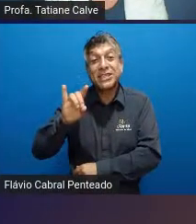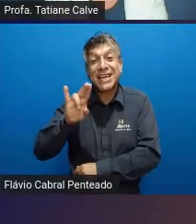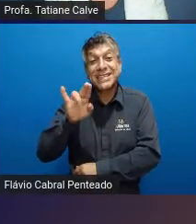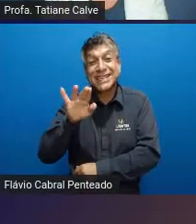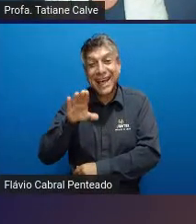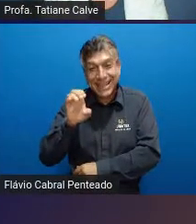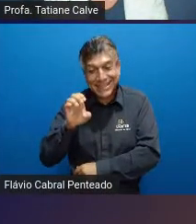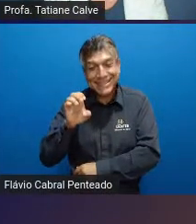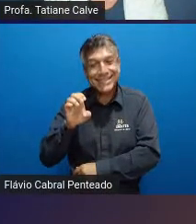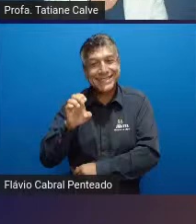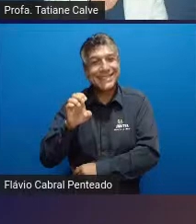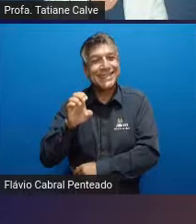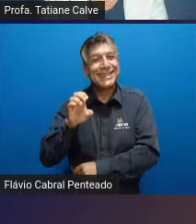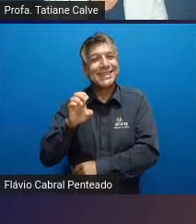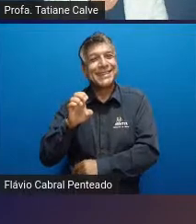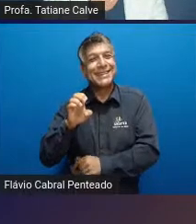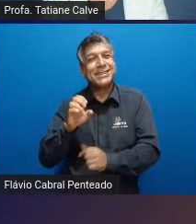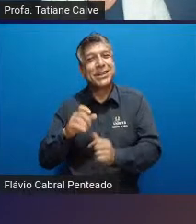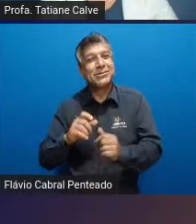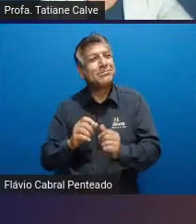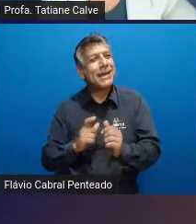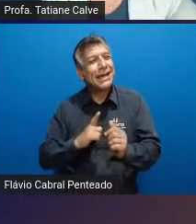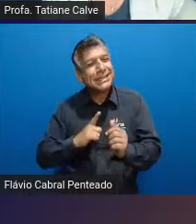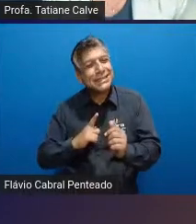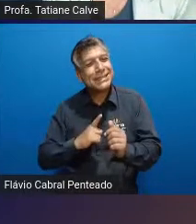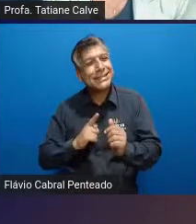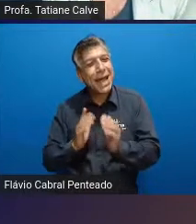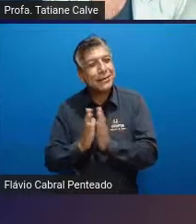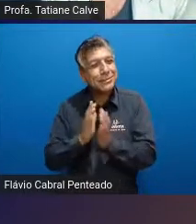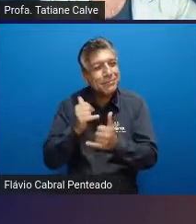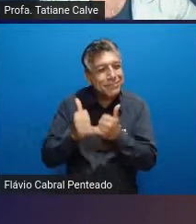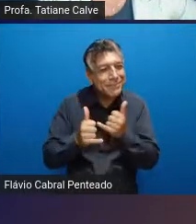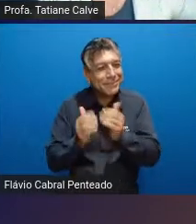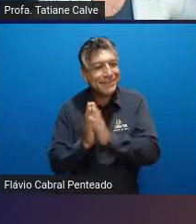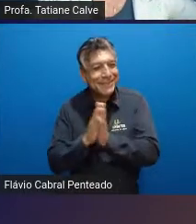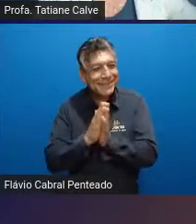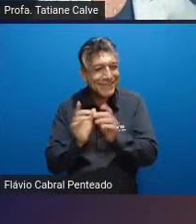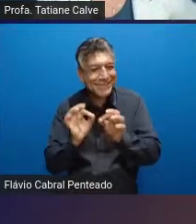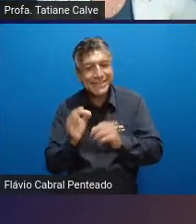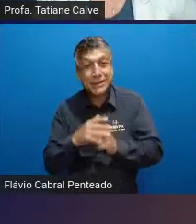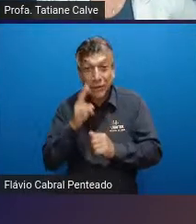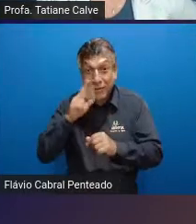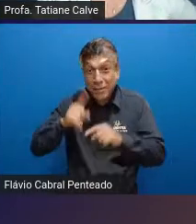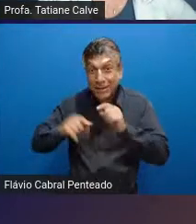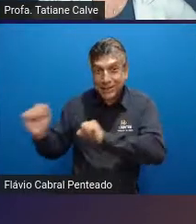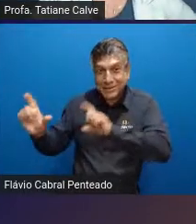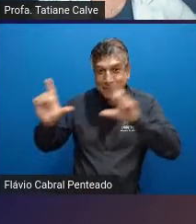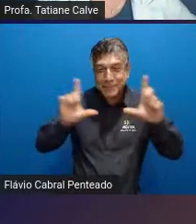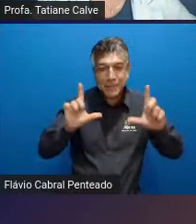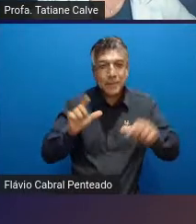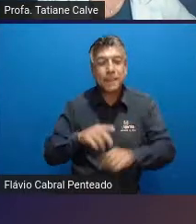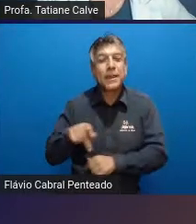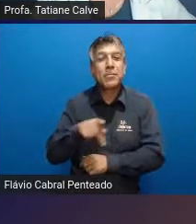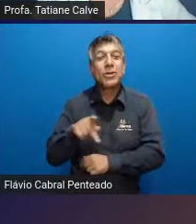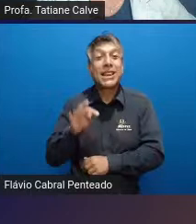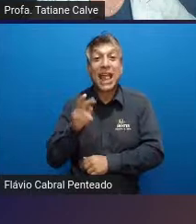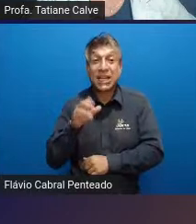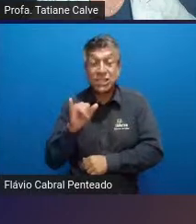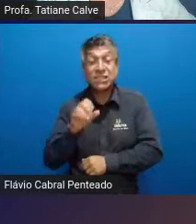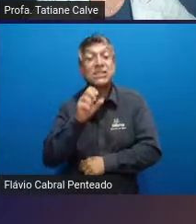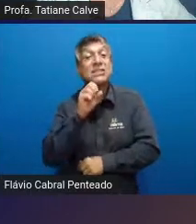confirmem por favor se deu certinho ali o compartilhamento e a professora Tati caso